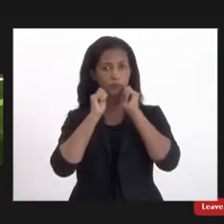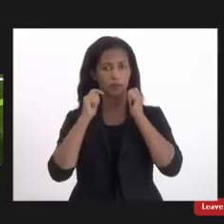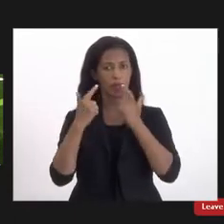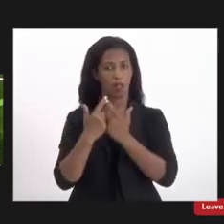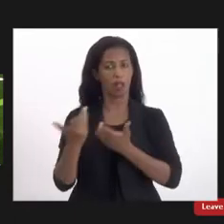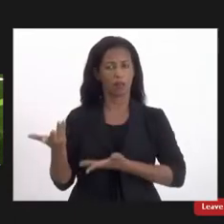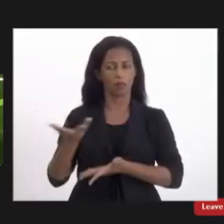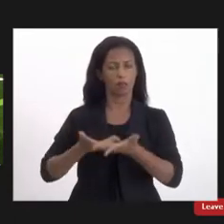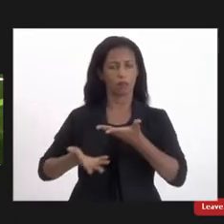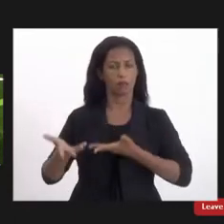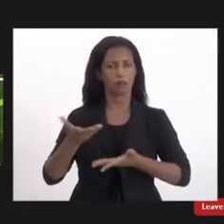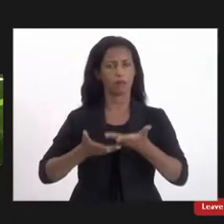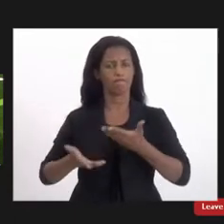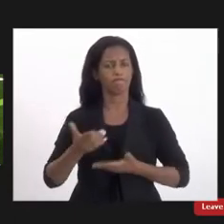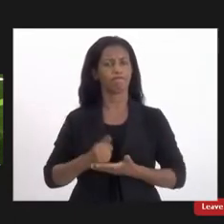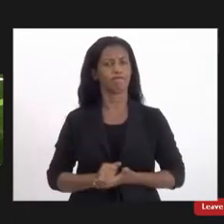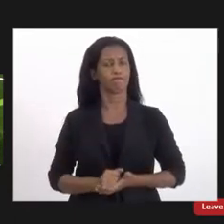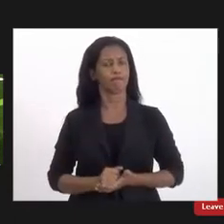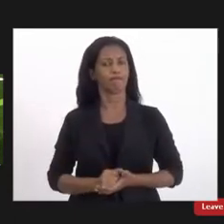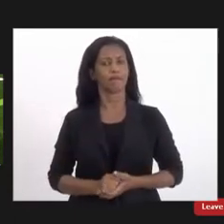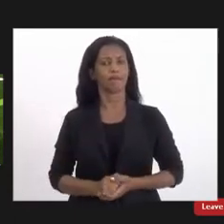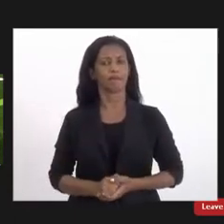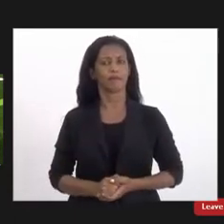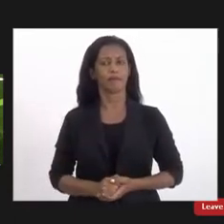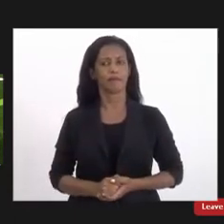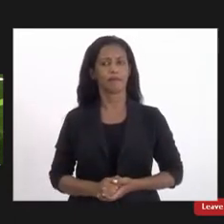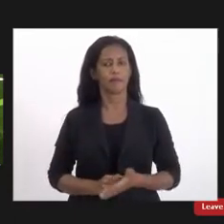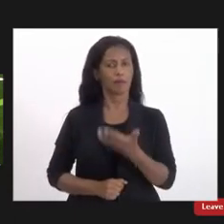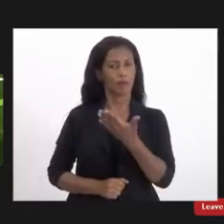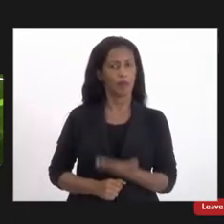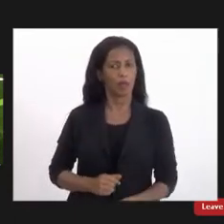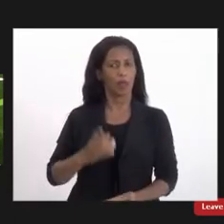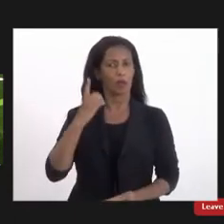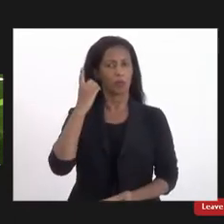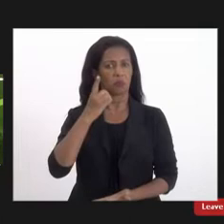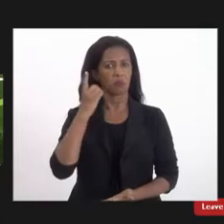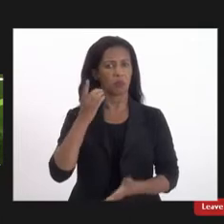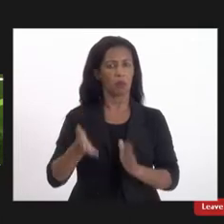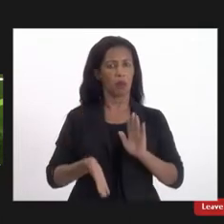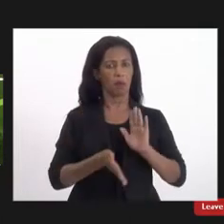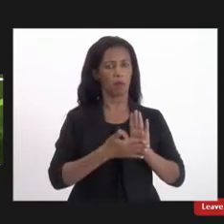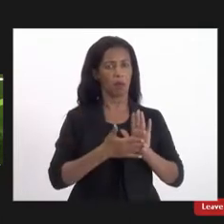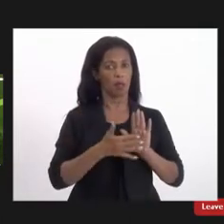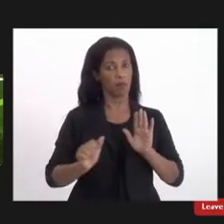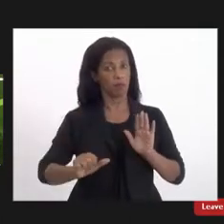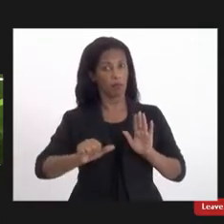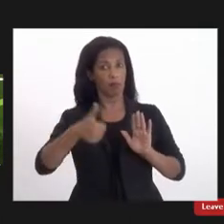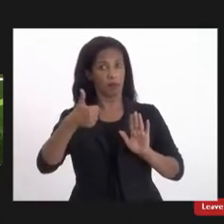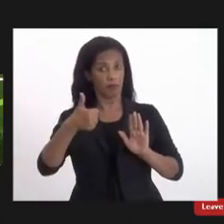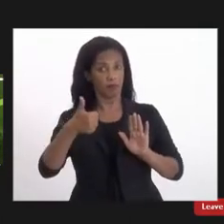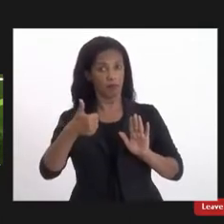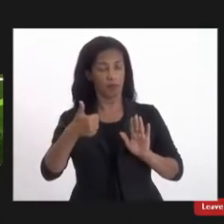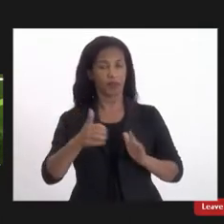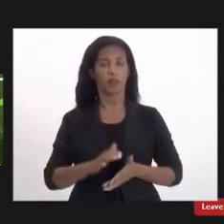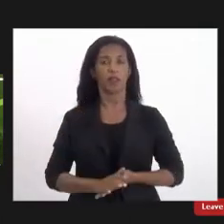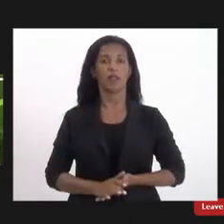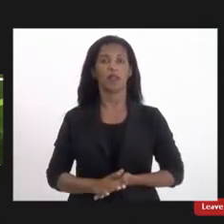uma parceria muito grande é um um deputado de primeiro mandato mas que